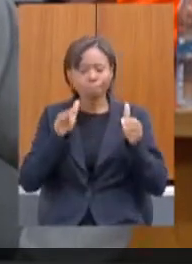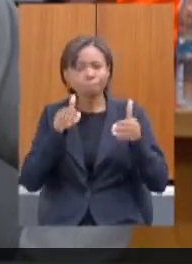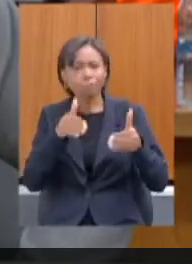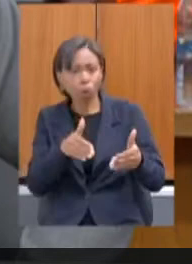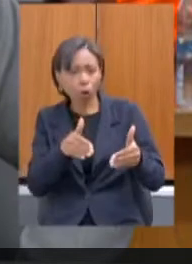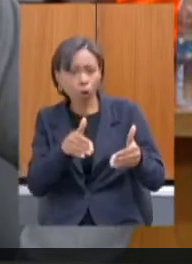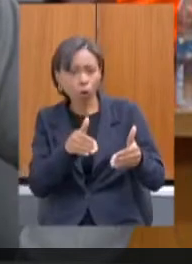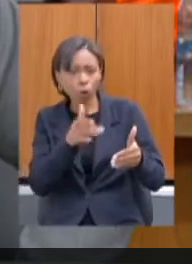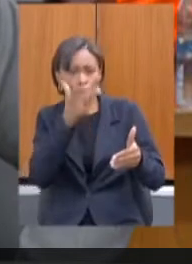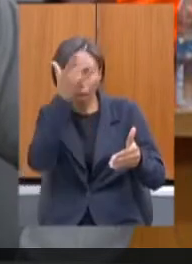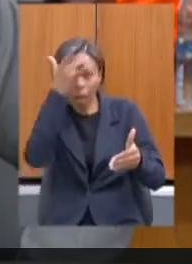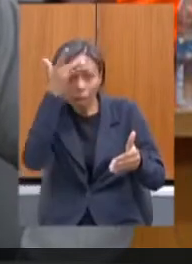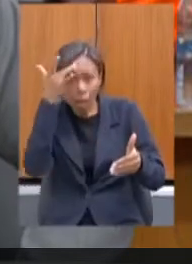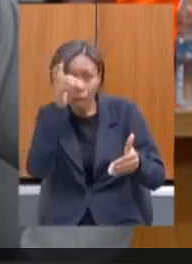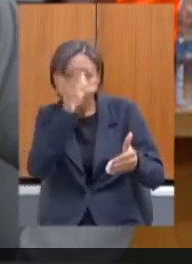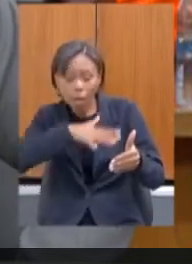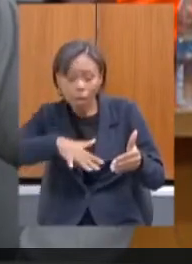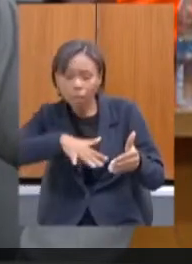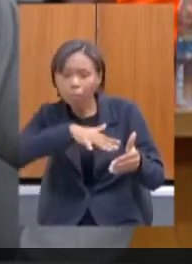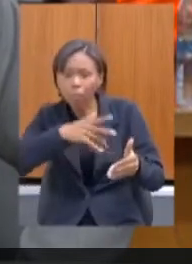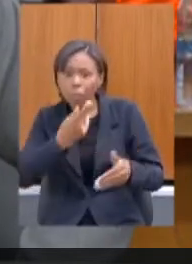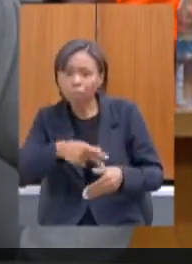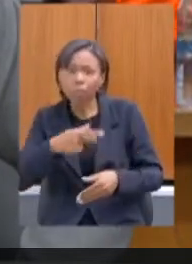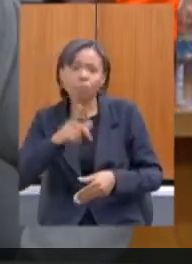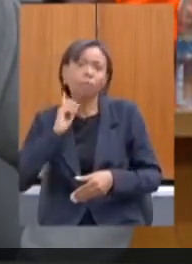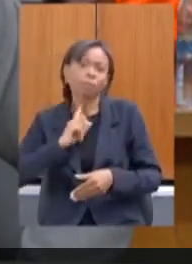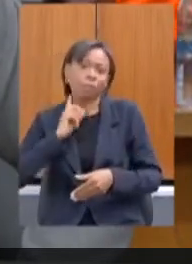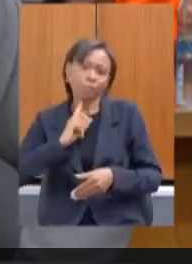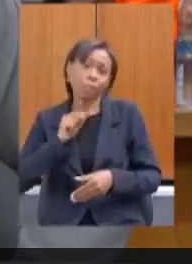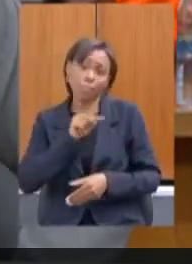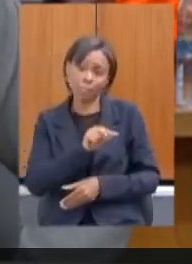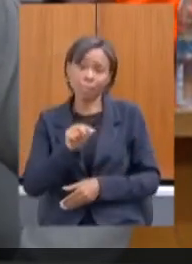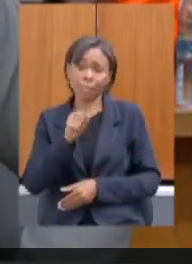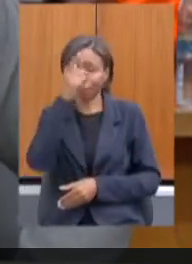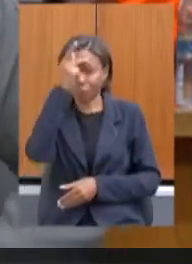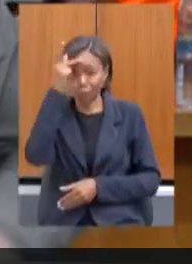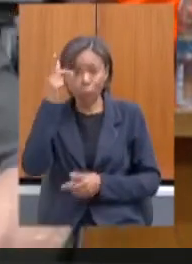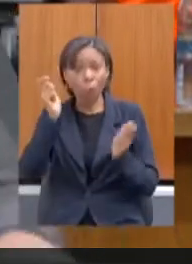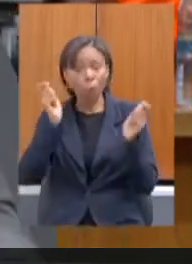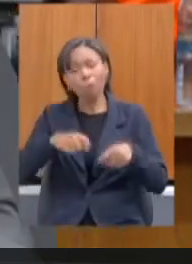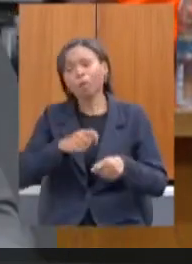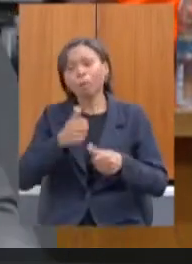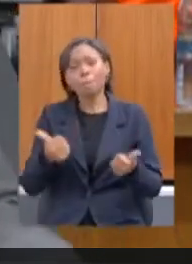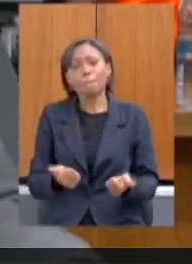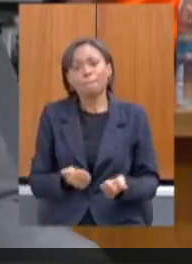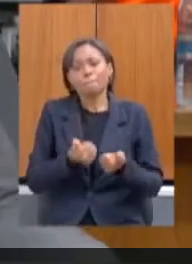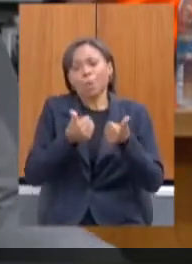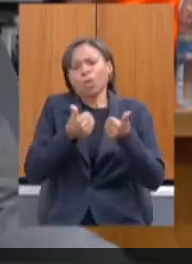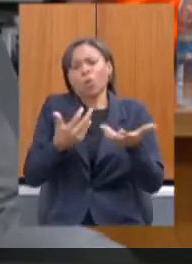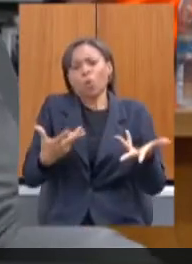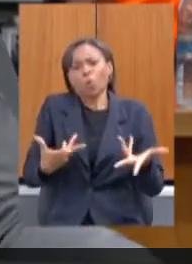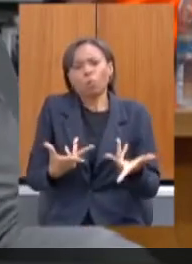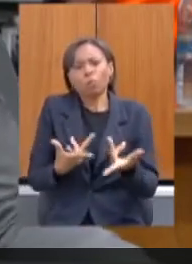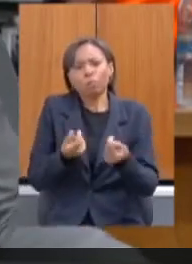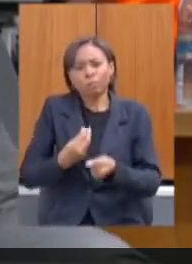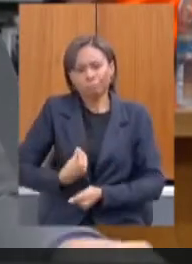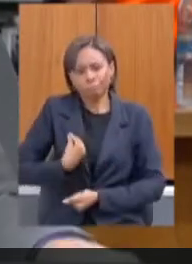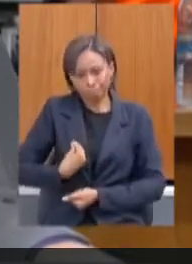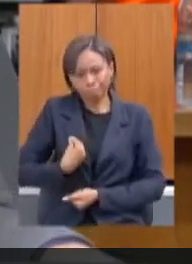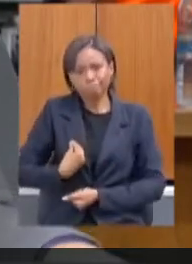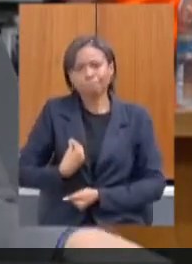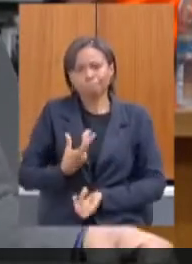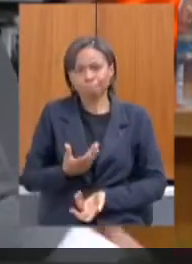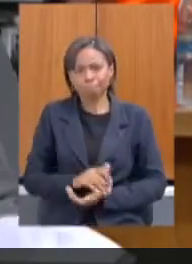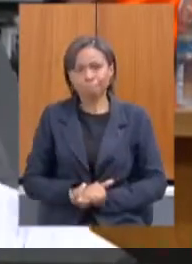cidadão, no mineiro, na população, para que eles possam ter uma melhoria da qualidade de vida importante nesse sentido.